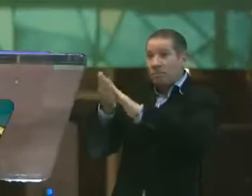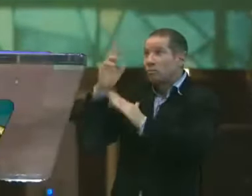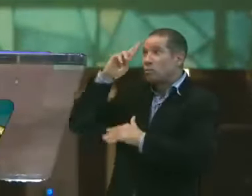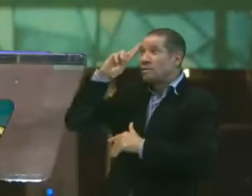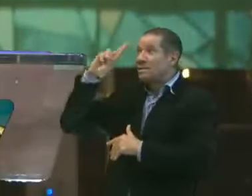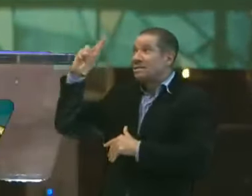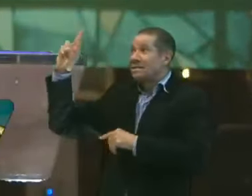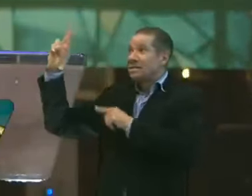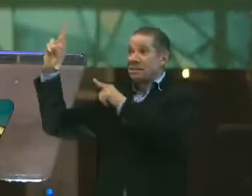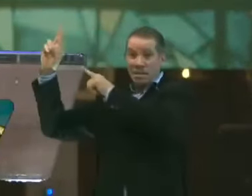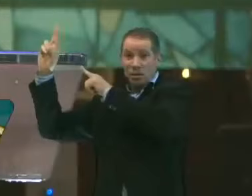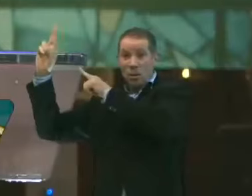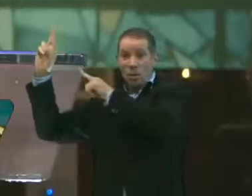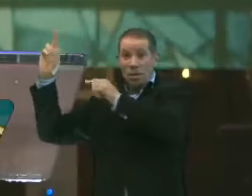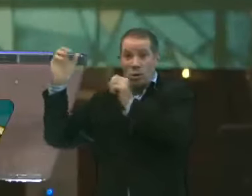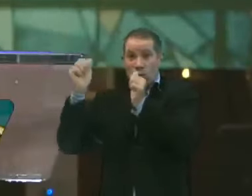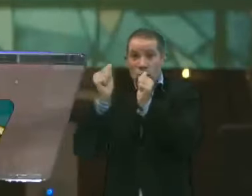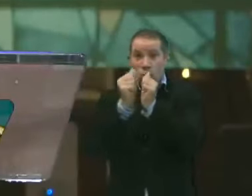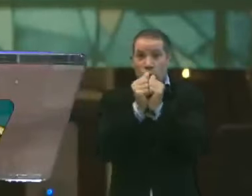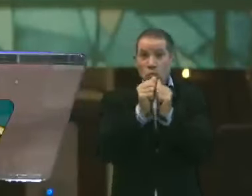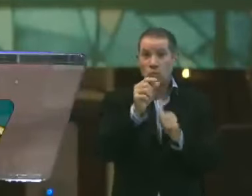estão sobre você.